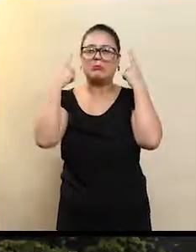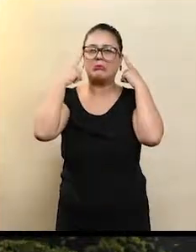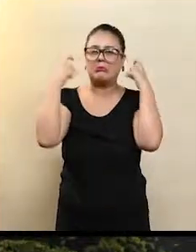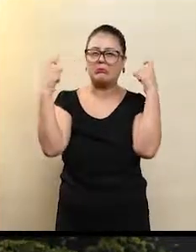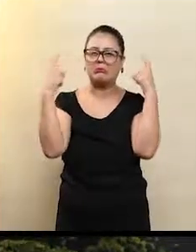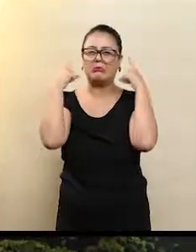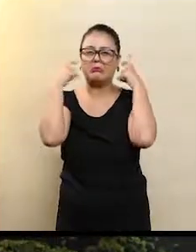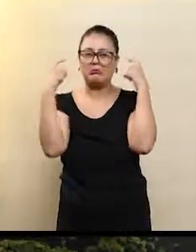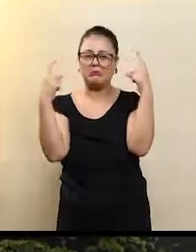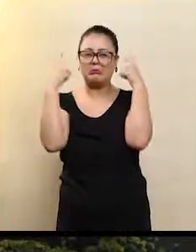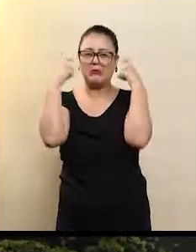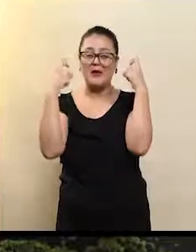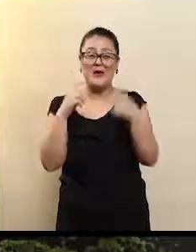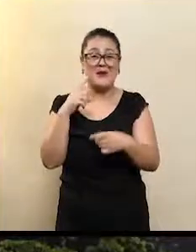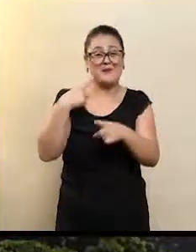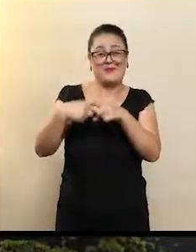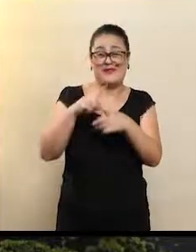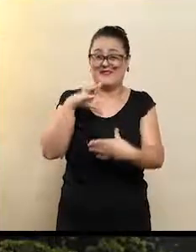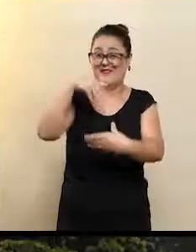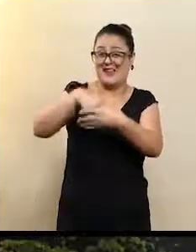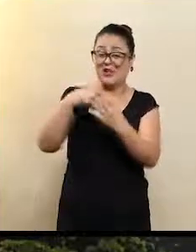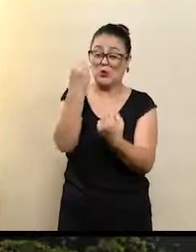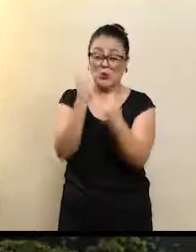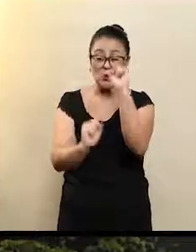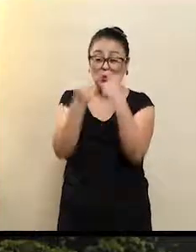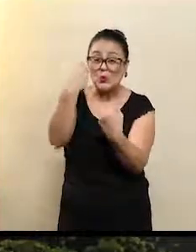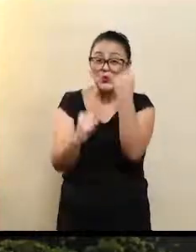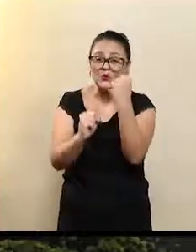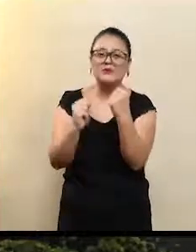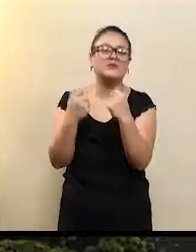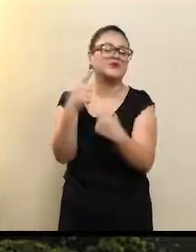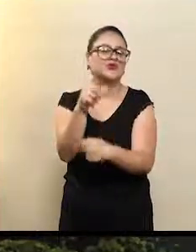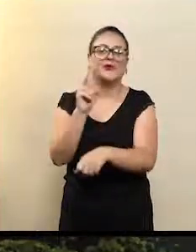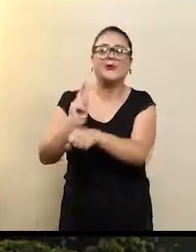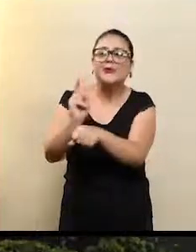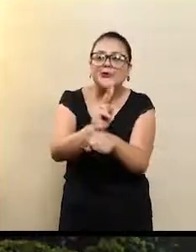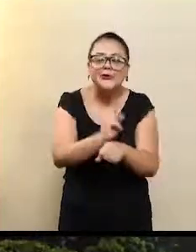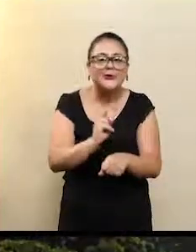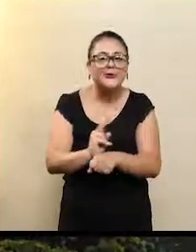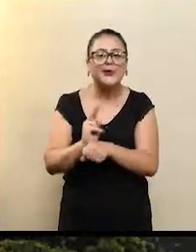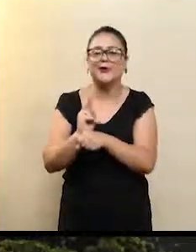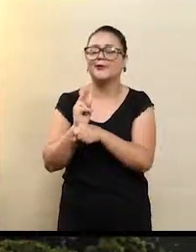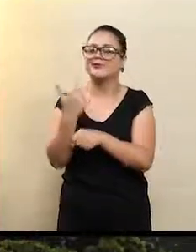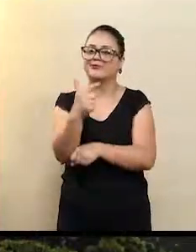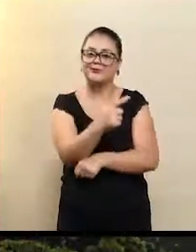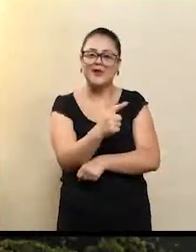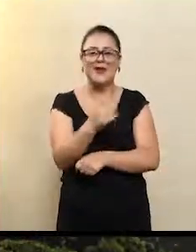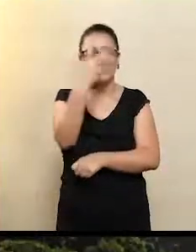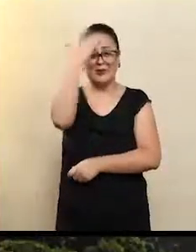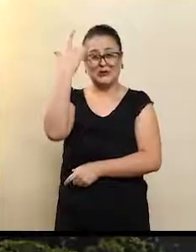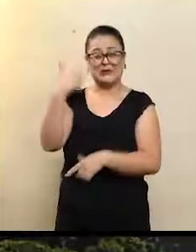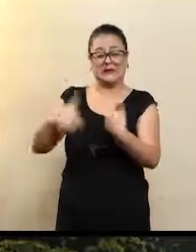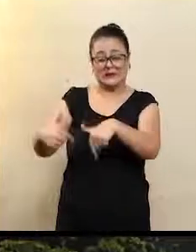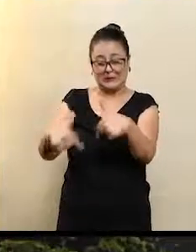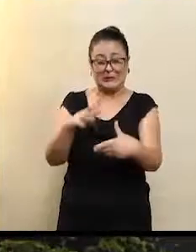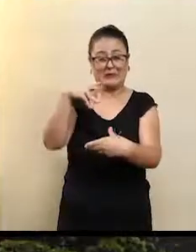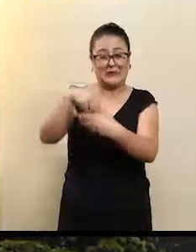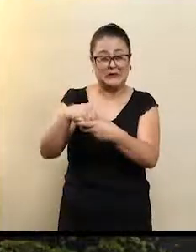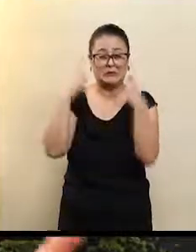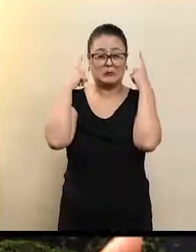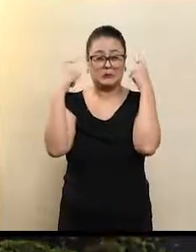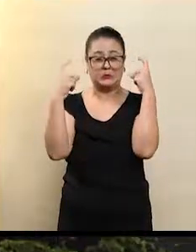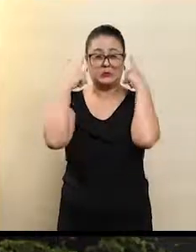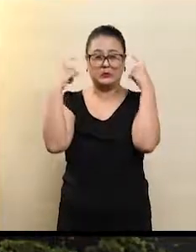tinha um cuidado especial de prevenção, e os indivíduos expostos a ruído intensos iam perdendo a audição.